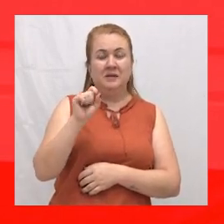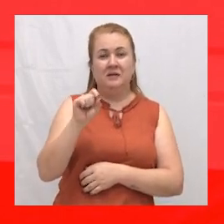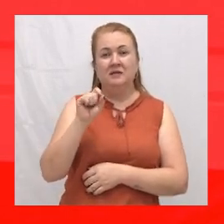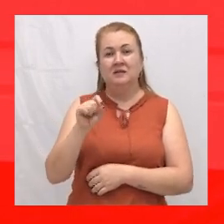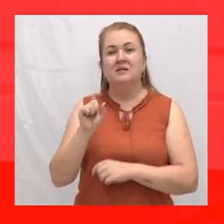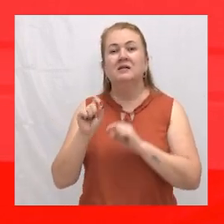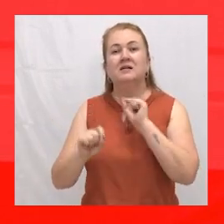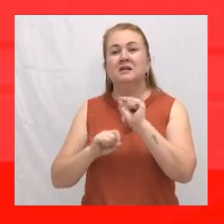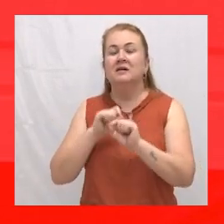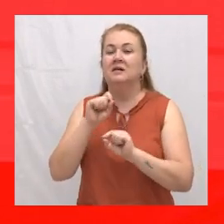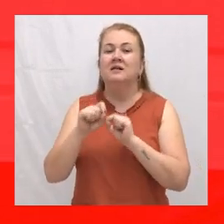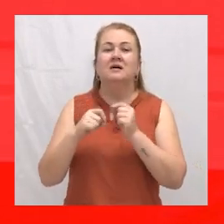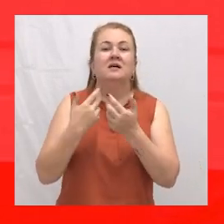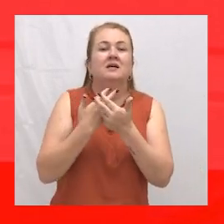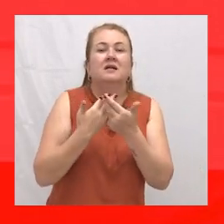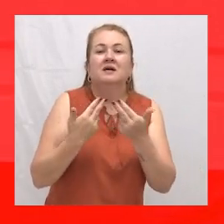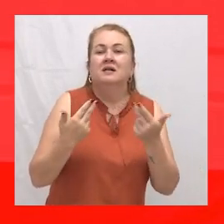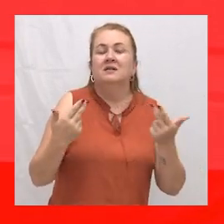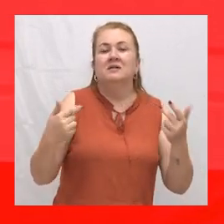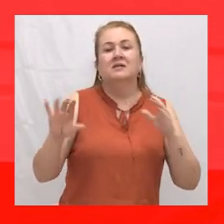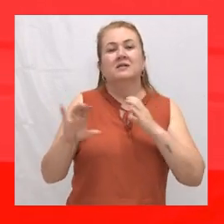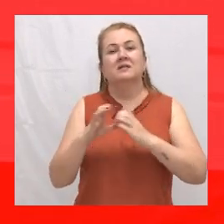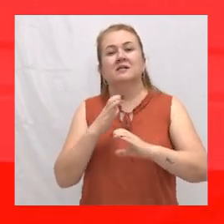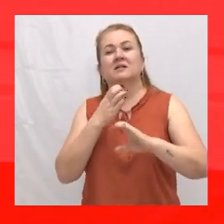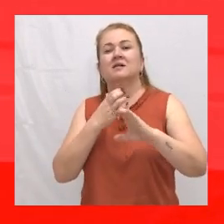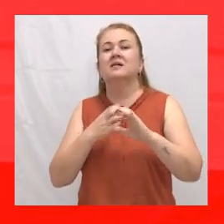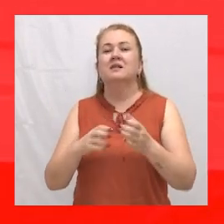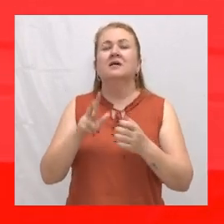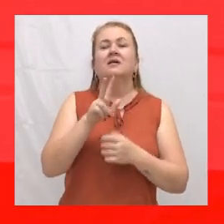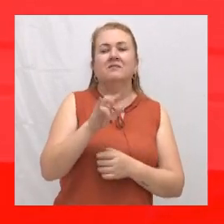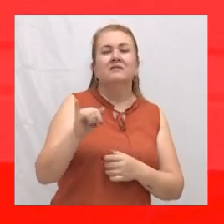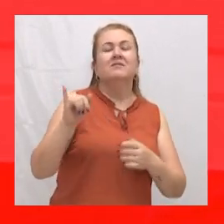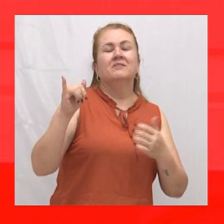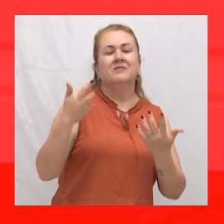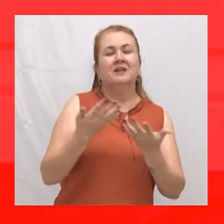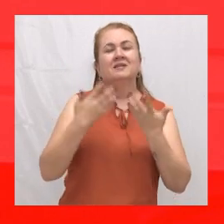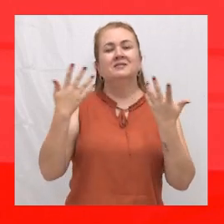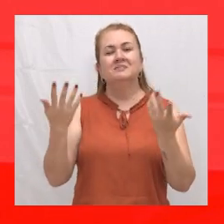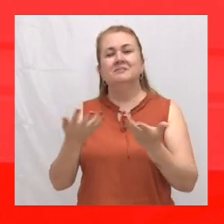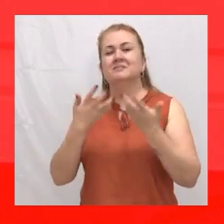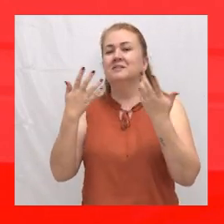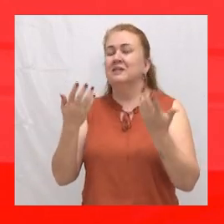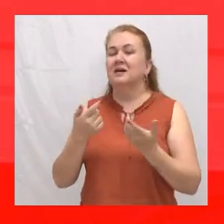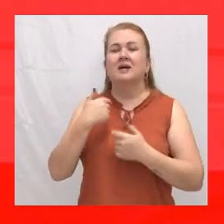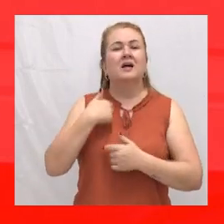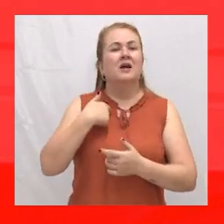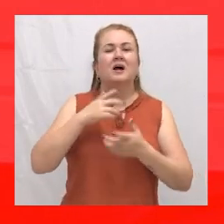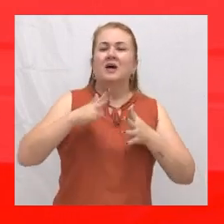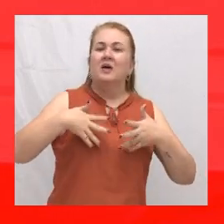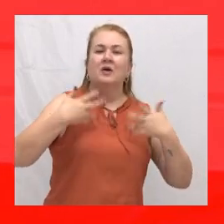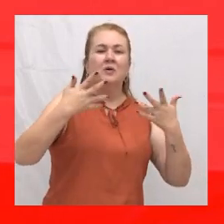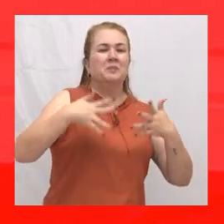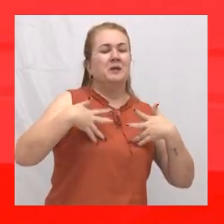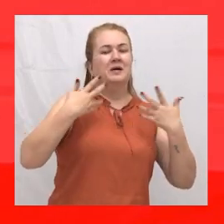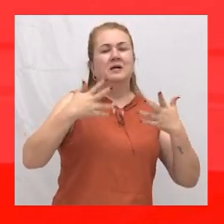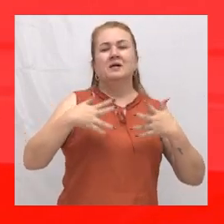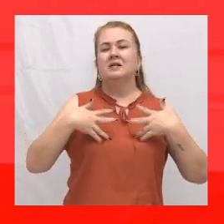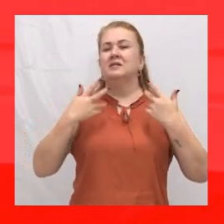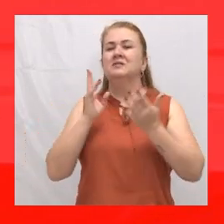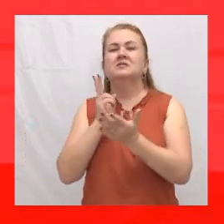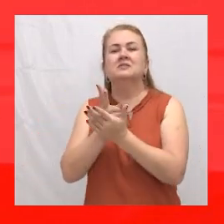vida, que não haja fruta na vida. Mãezinha. Todavia me alegrarei.